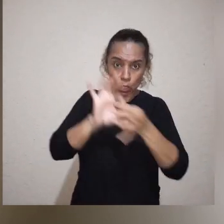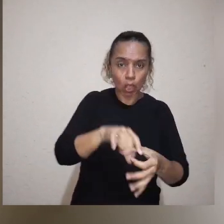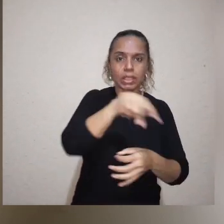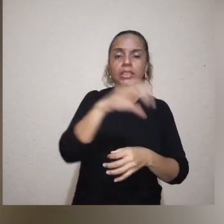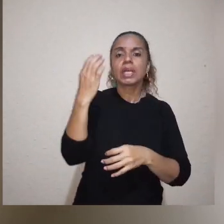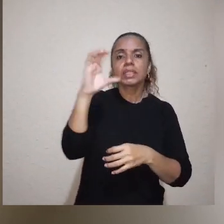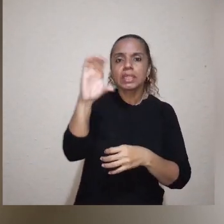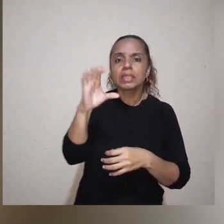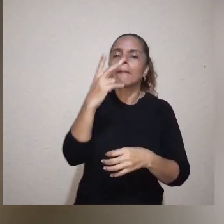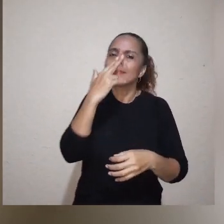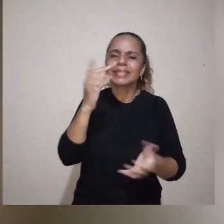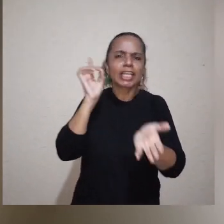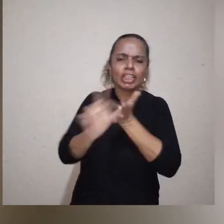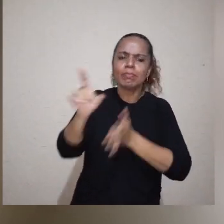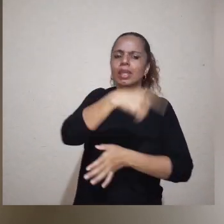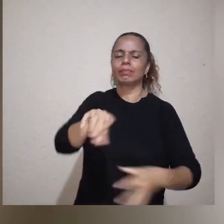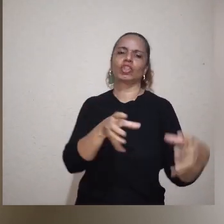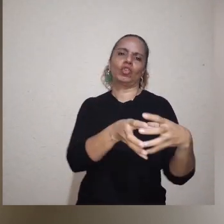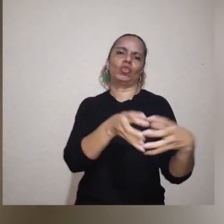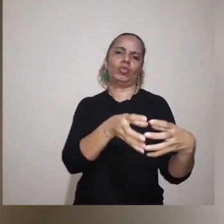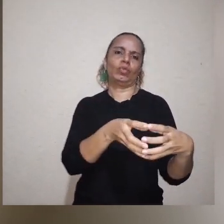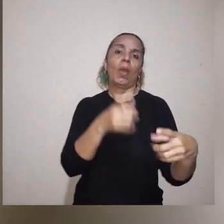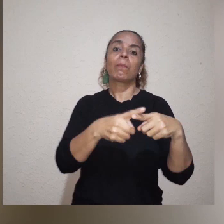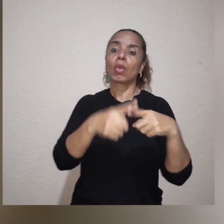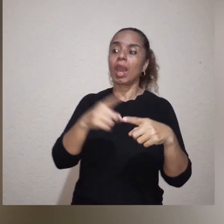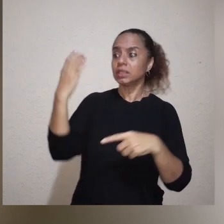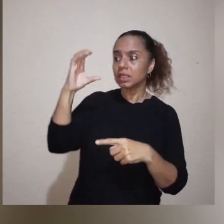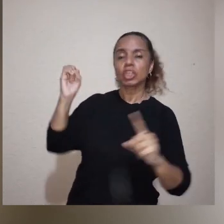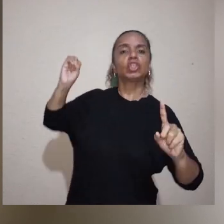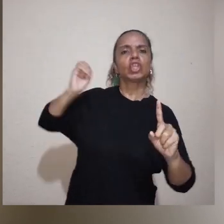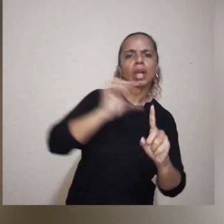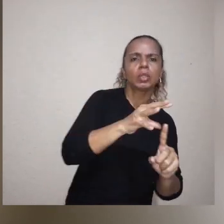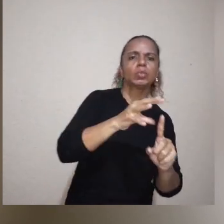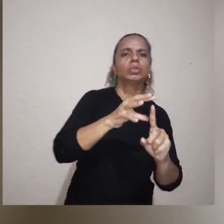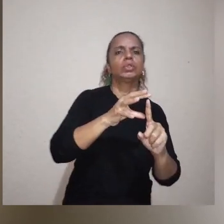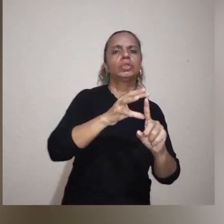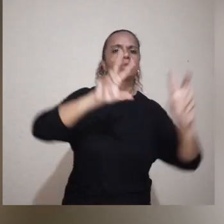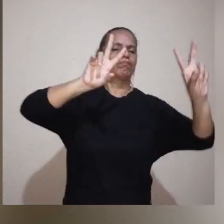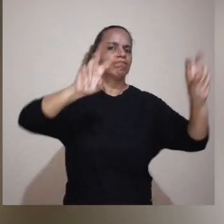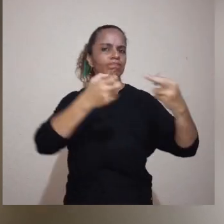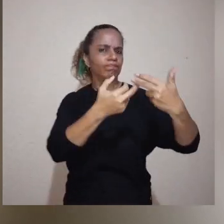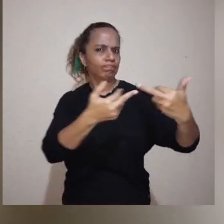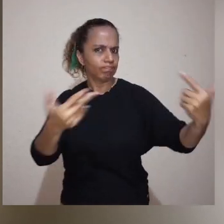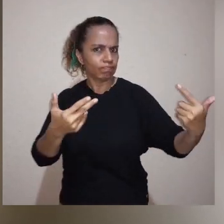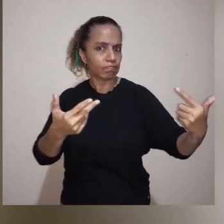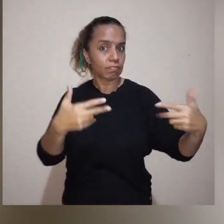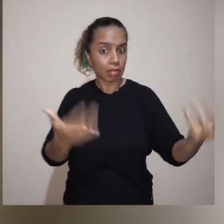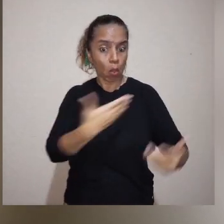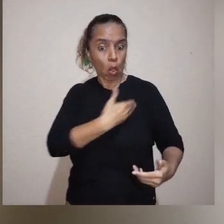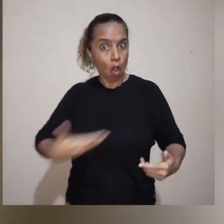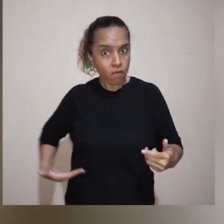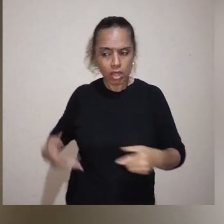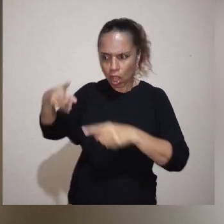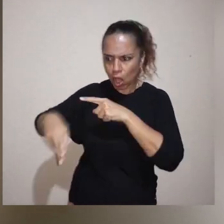contexto, a ciência passa a ser uma inimiga para esses grupos, porque ela joga luz sobre as questões. E o